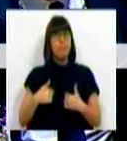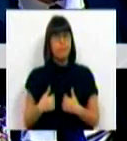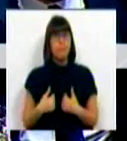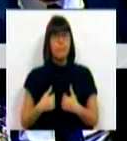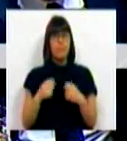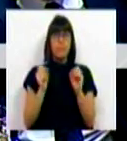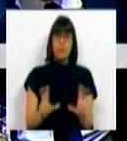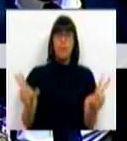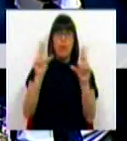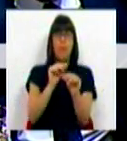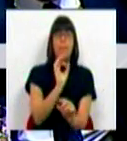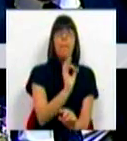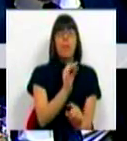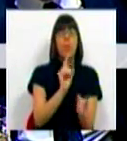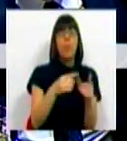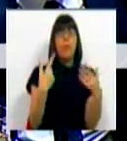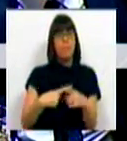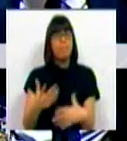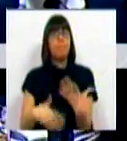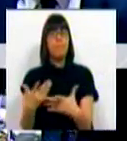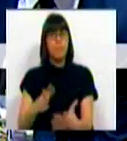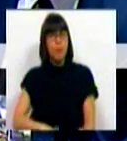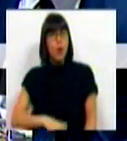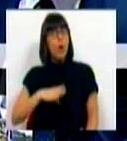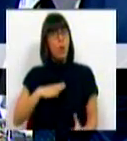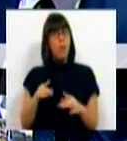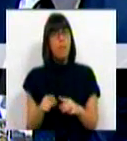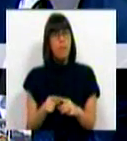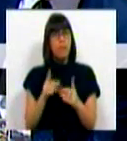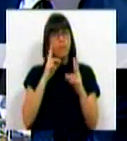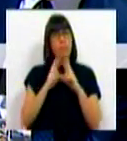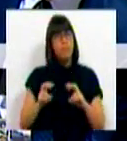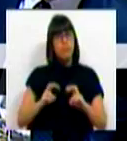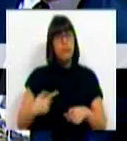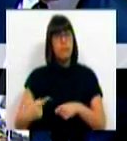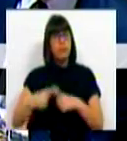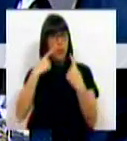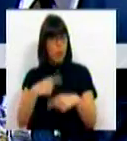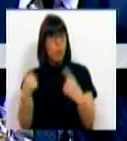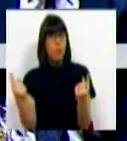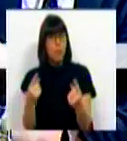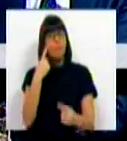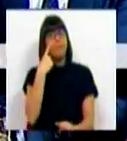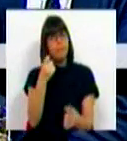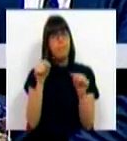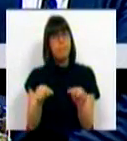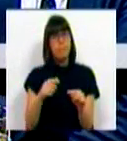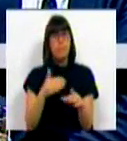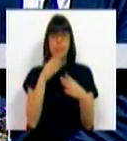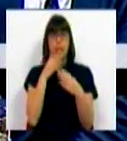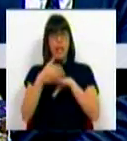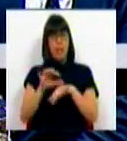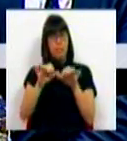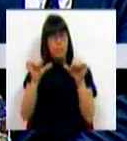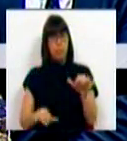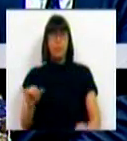a inovação depende também do estímulo e da confiança na investigação de interesse público. Reconheço aqui as intervenções